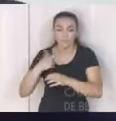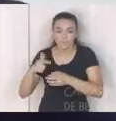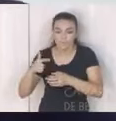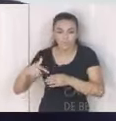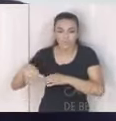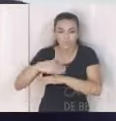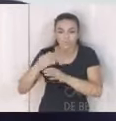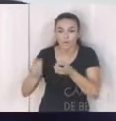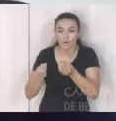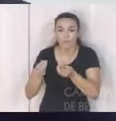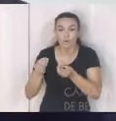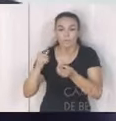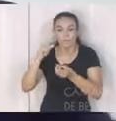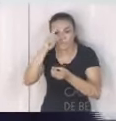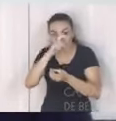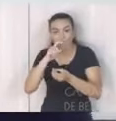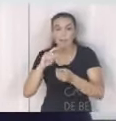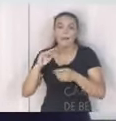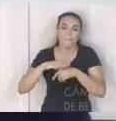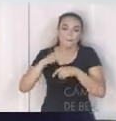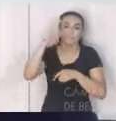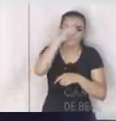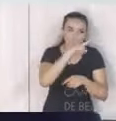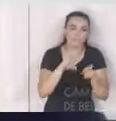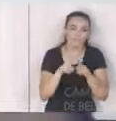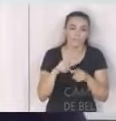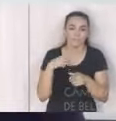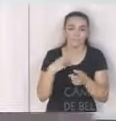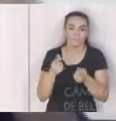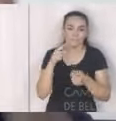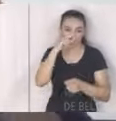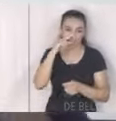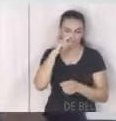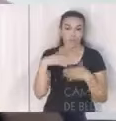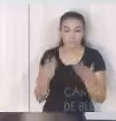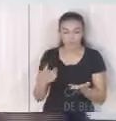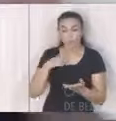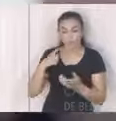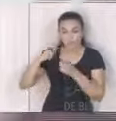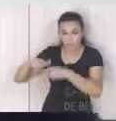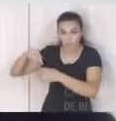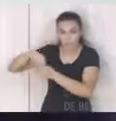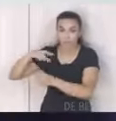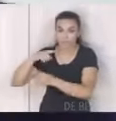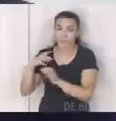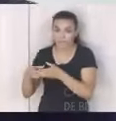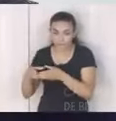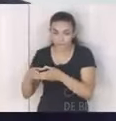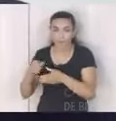do lugar ser suscetível ao risco então nós temos uma equipe lá dedicada ao trabalho lá